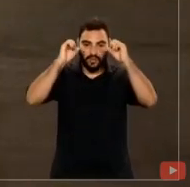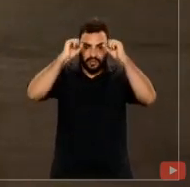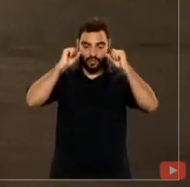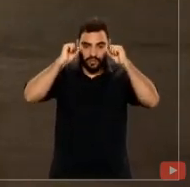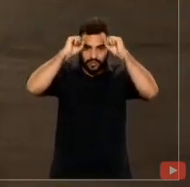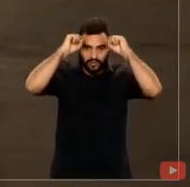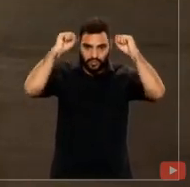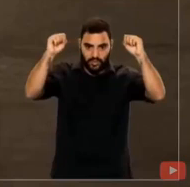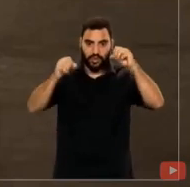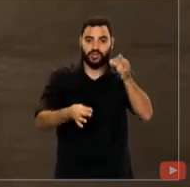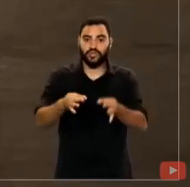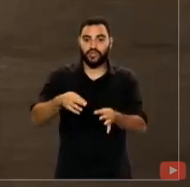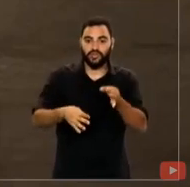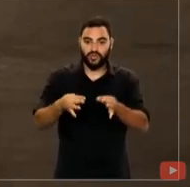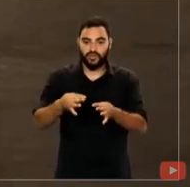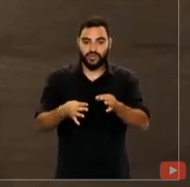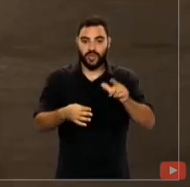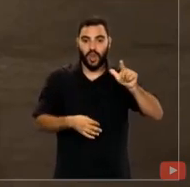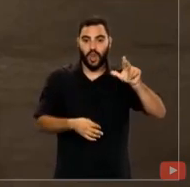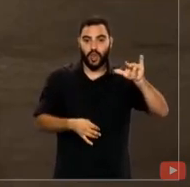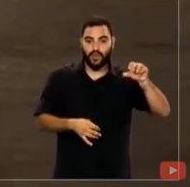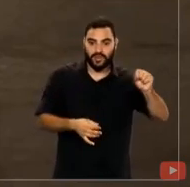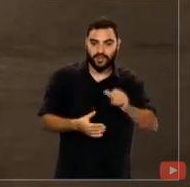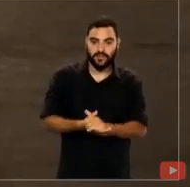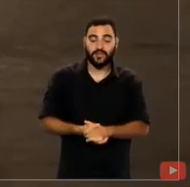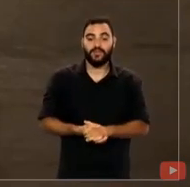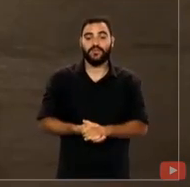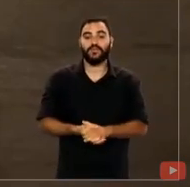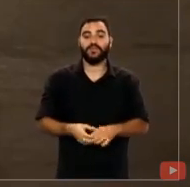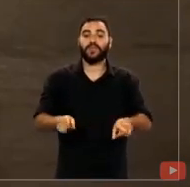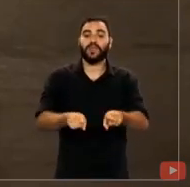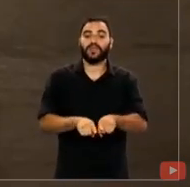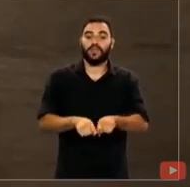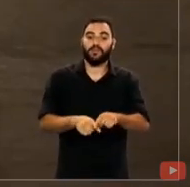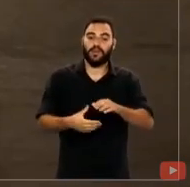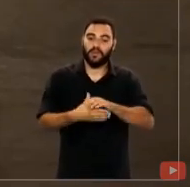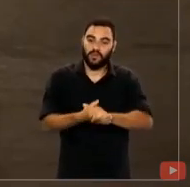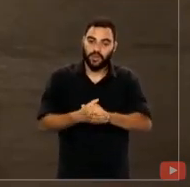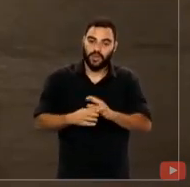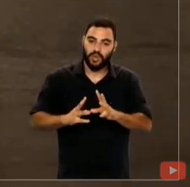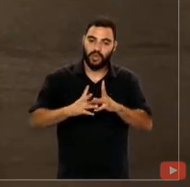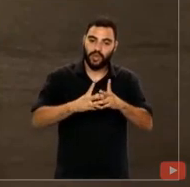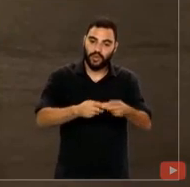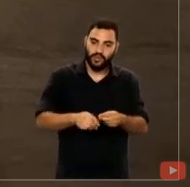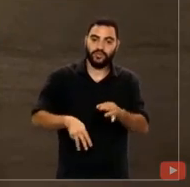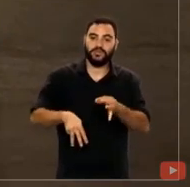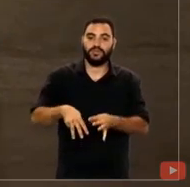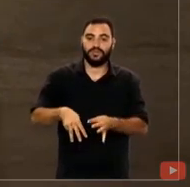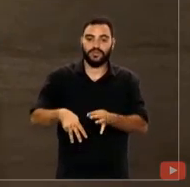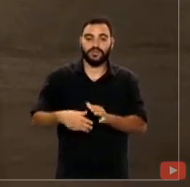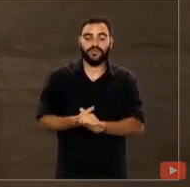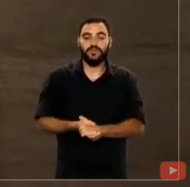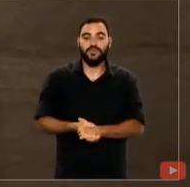de Justiça, ministro Luiz Fux, na pessoa de quem cumprimento todos os magistrados brasileiros. Cumprimento